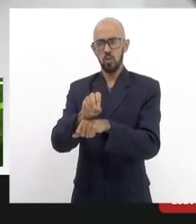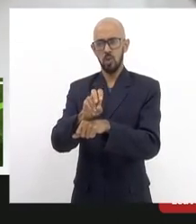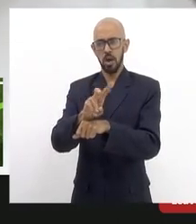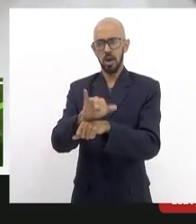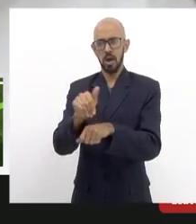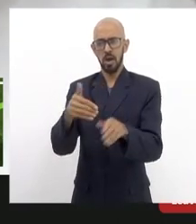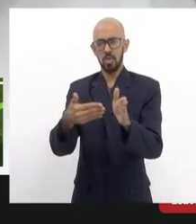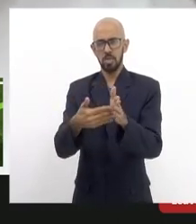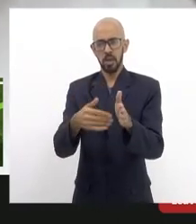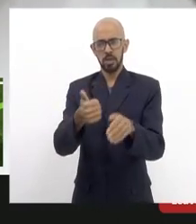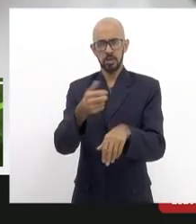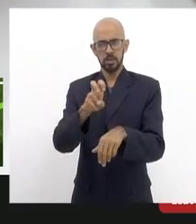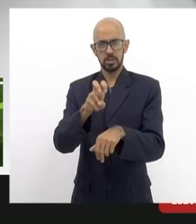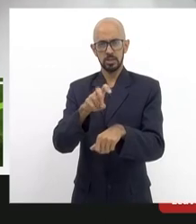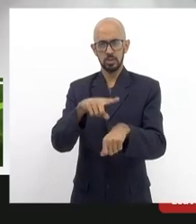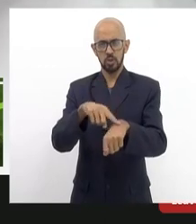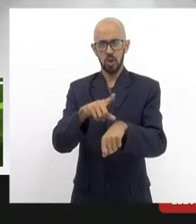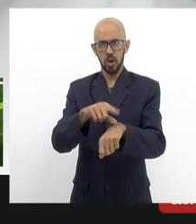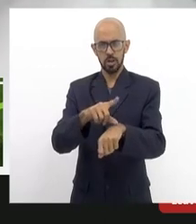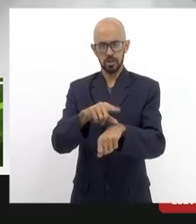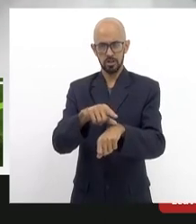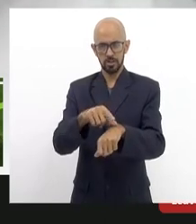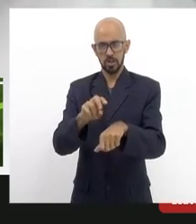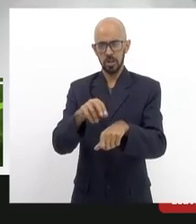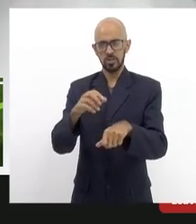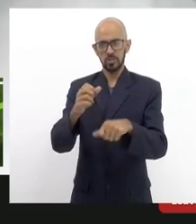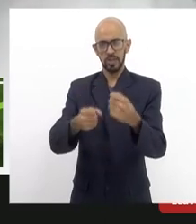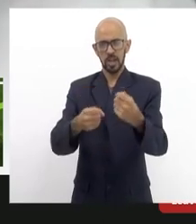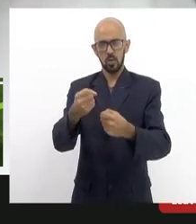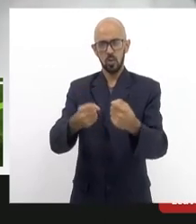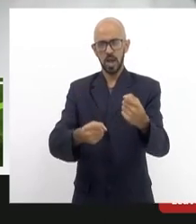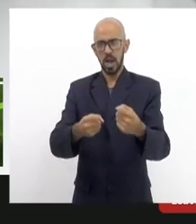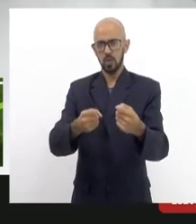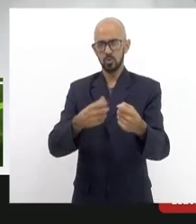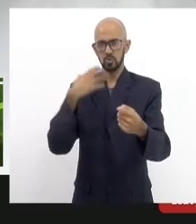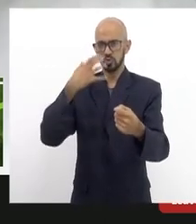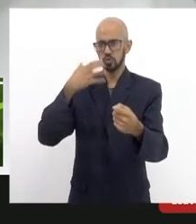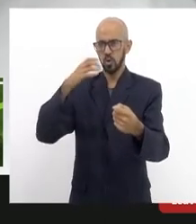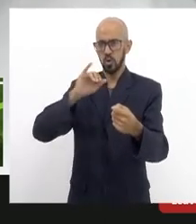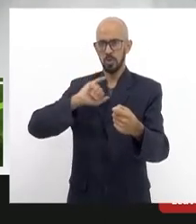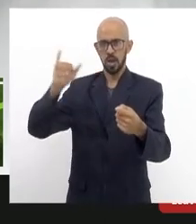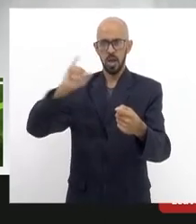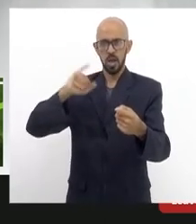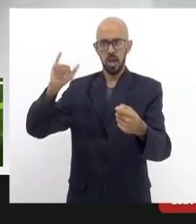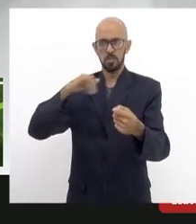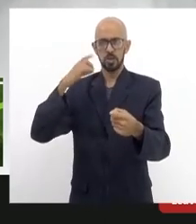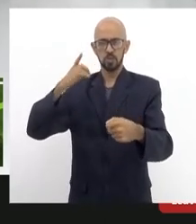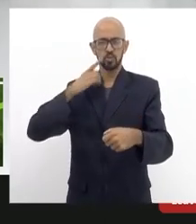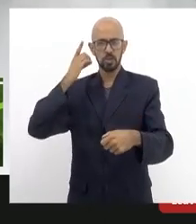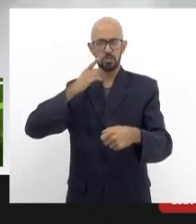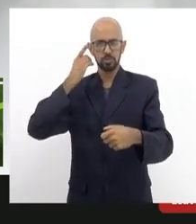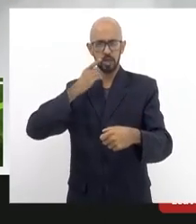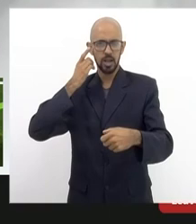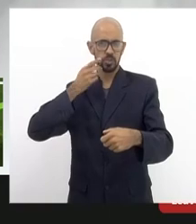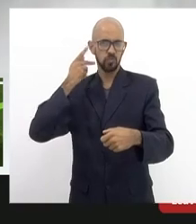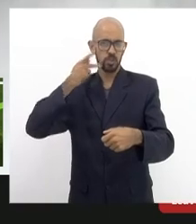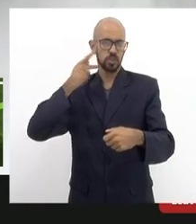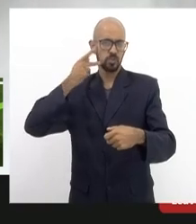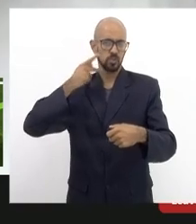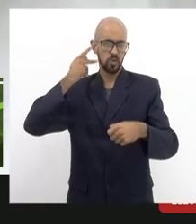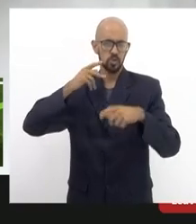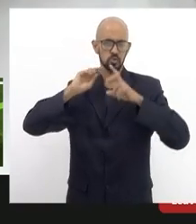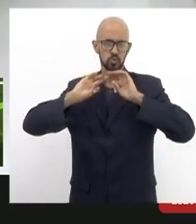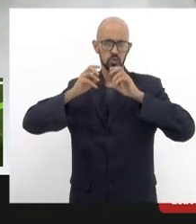com o carro de som para que os que os parlamentares amigos apoiadores dessa frente